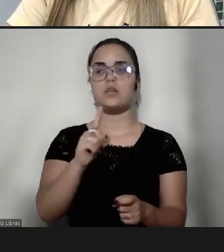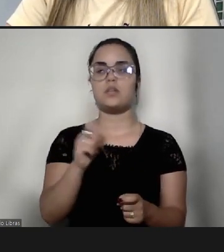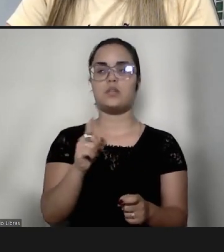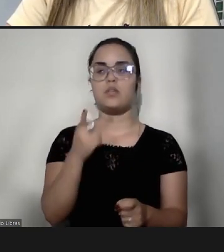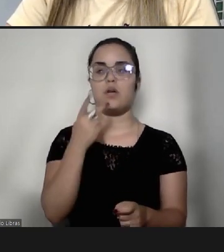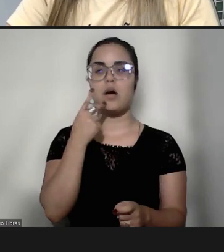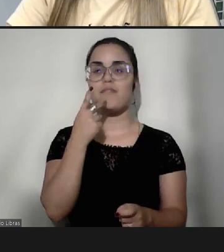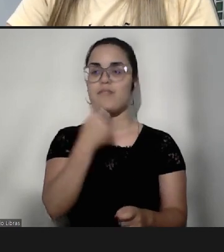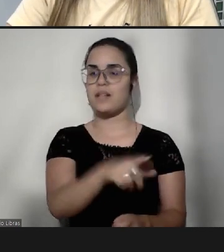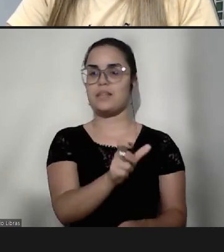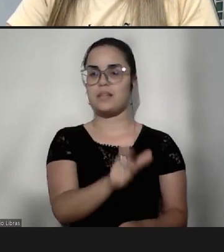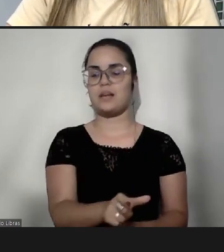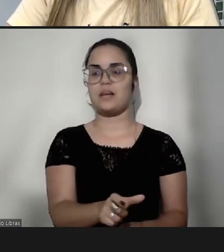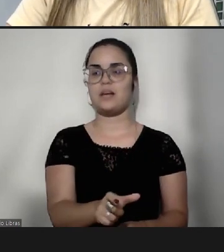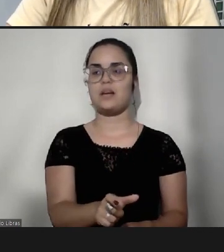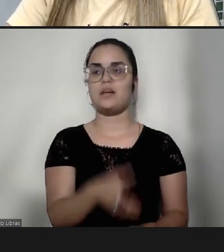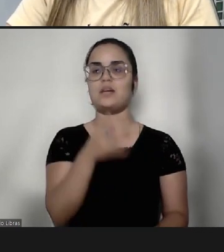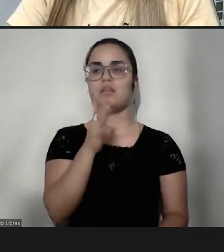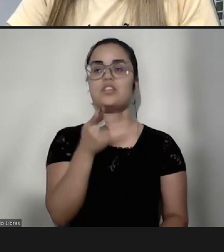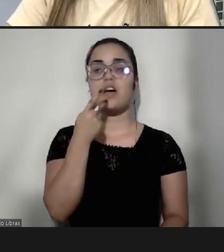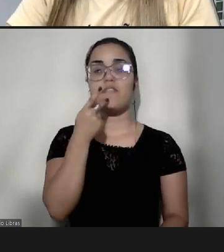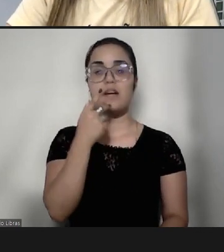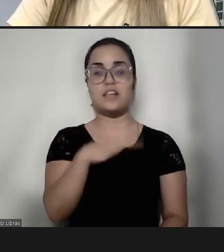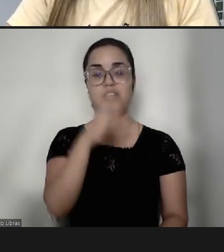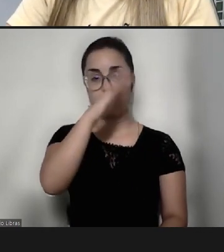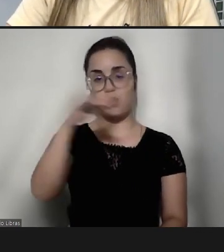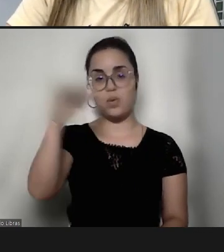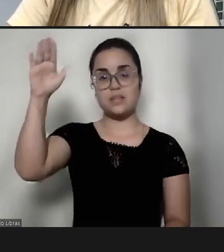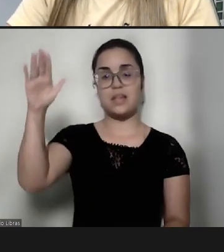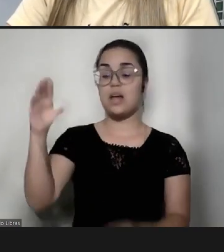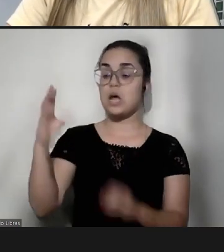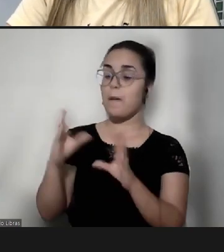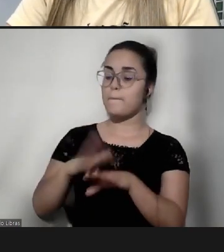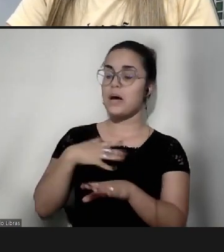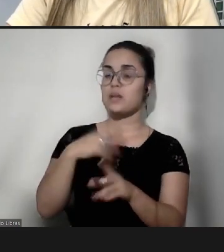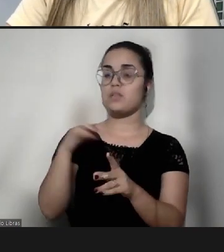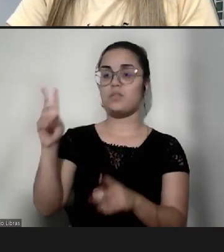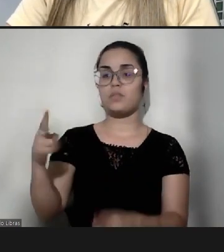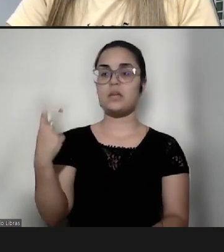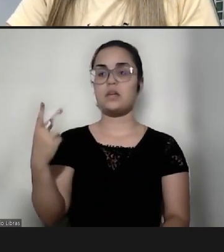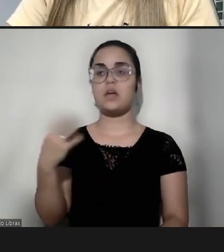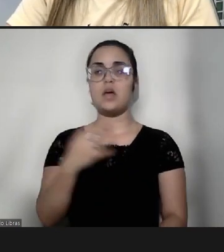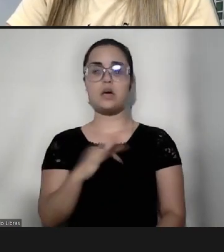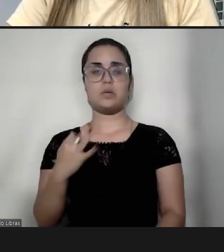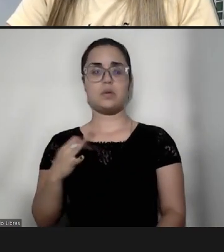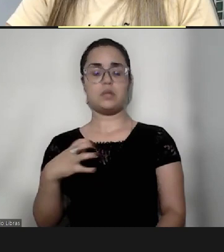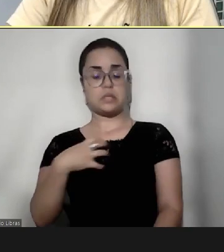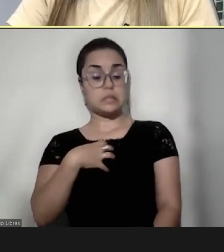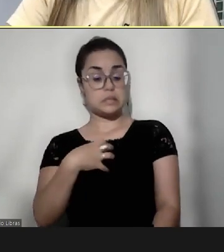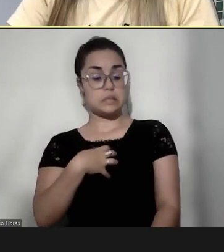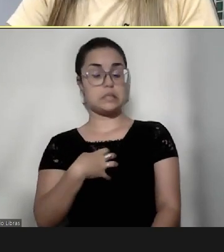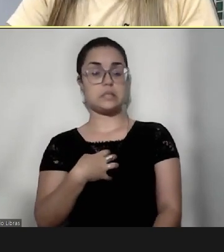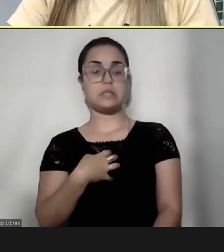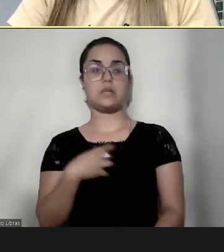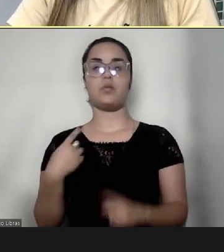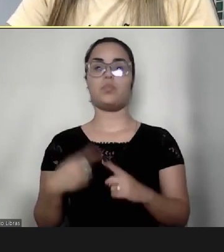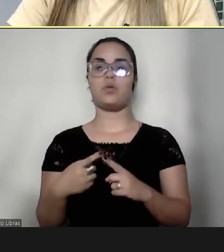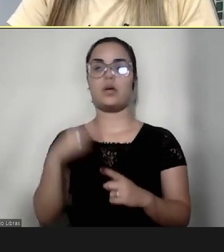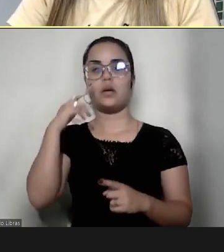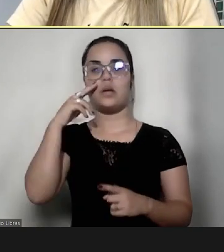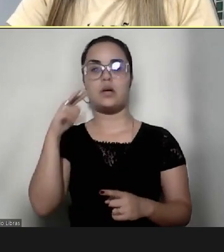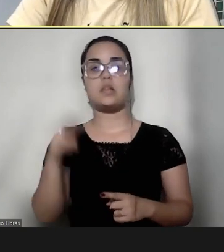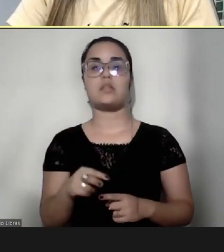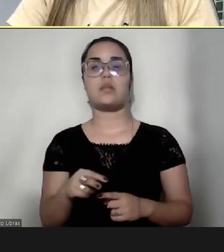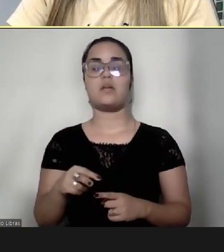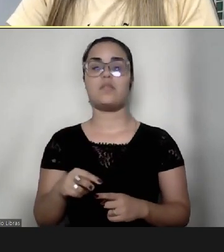dela, é uma fala já de um adulto, ou muitas vezes é uma dor que ela sente, porque ela está vendo ali